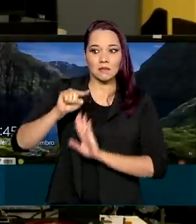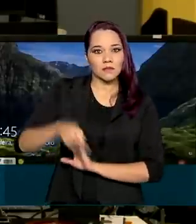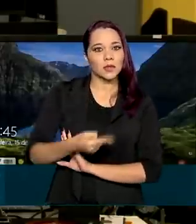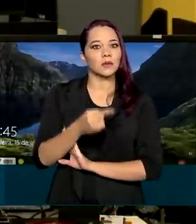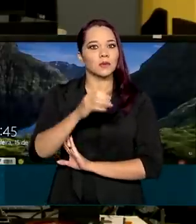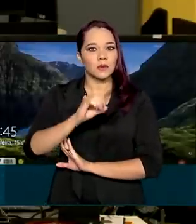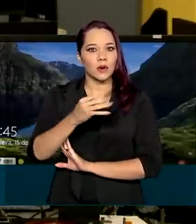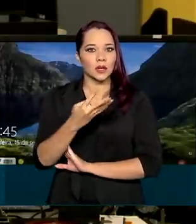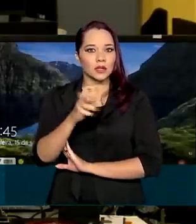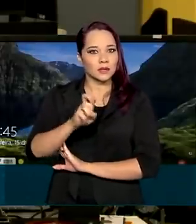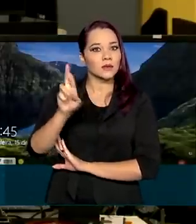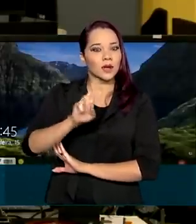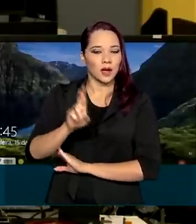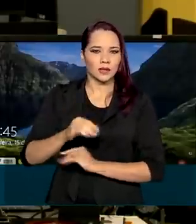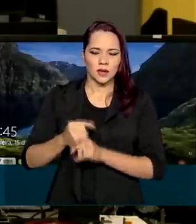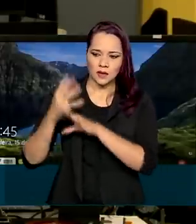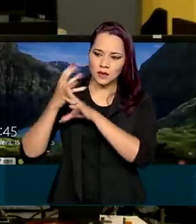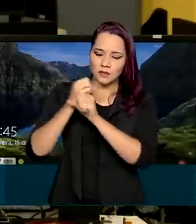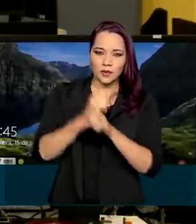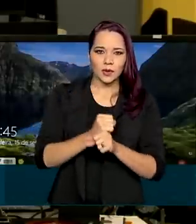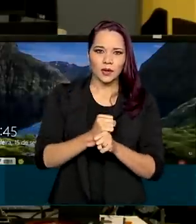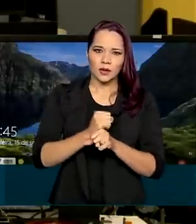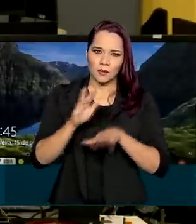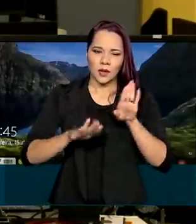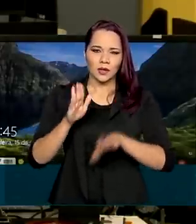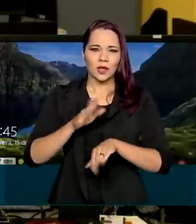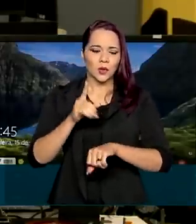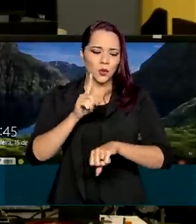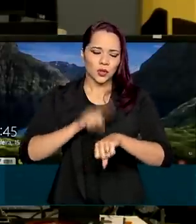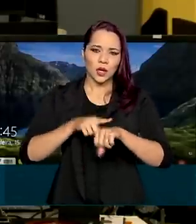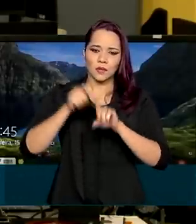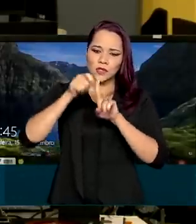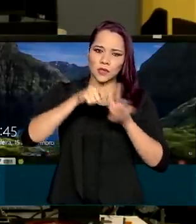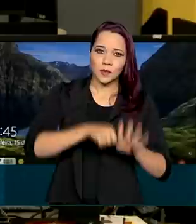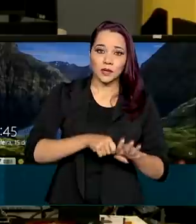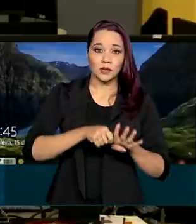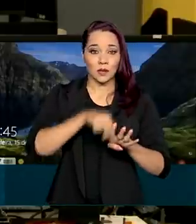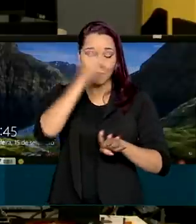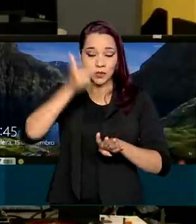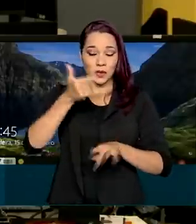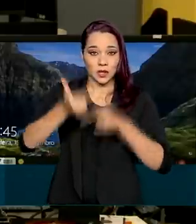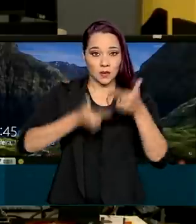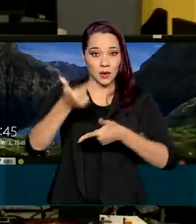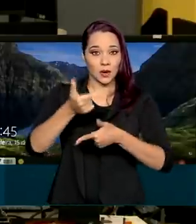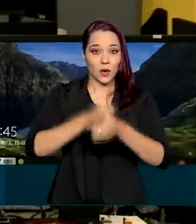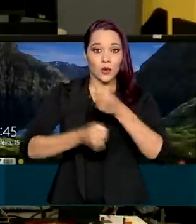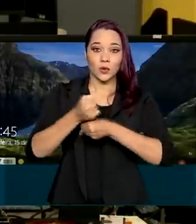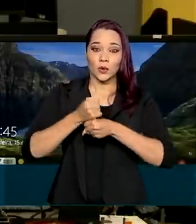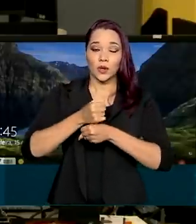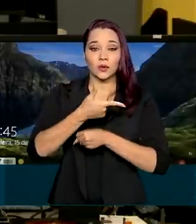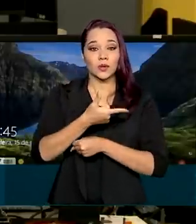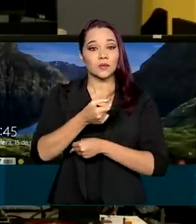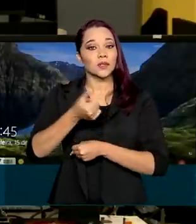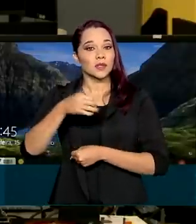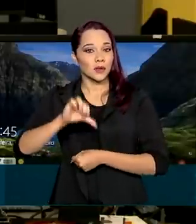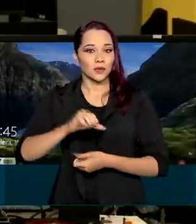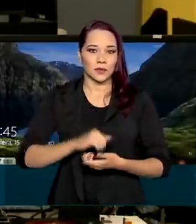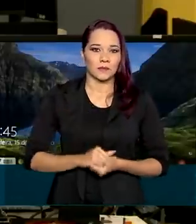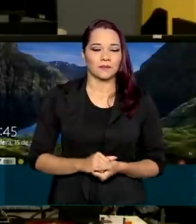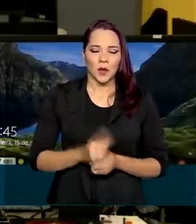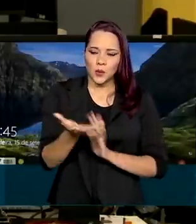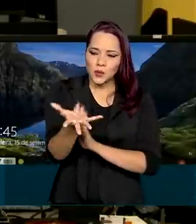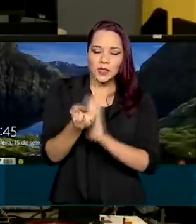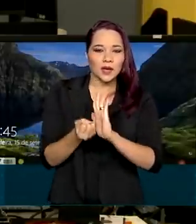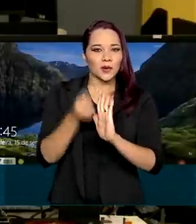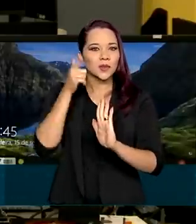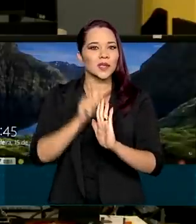.045 e é calculado de acordo com a quantidade de meses trabalhadas no ano base 2019. O saque